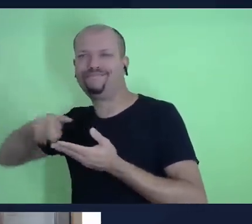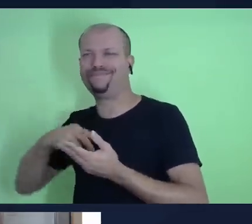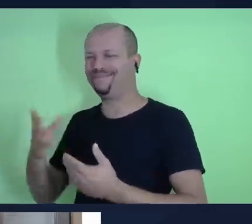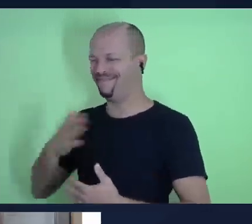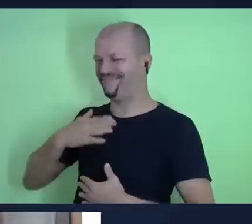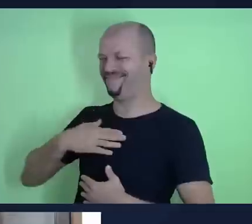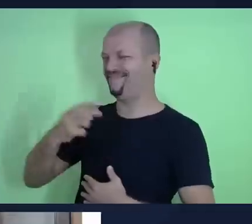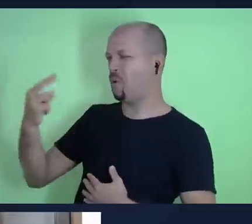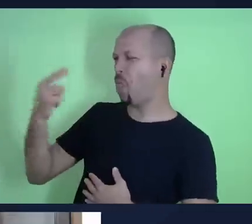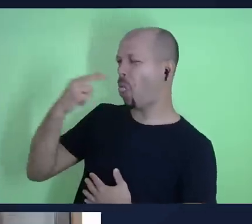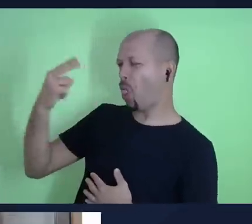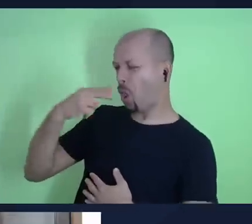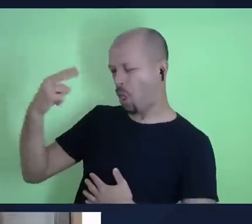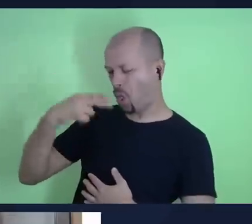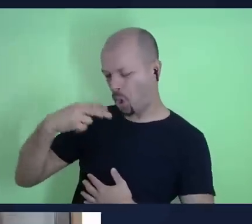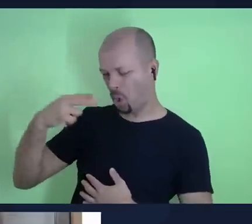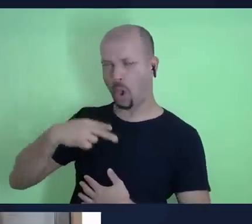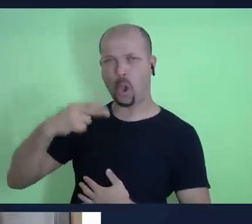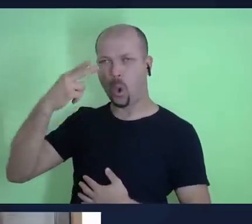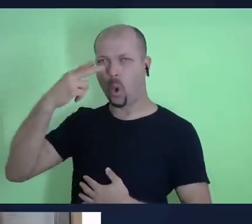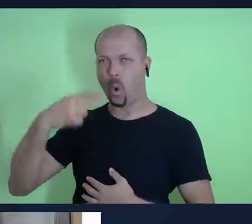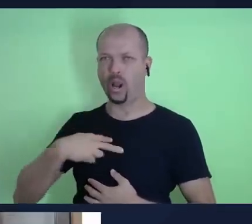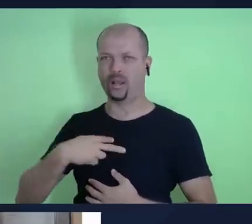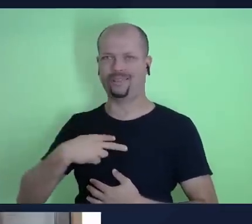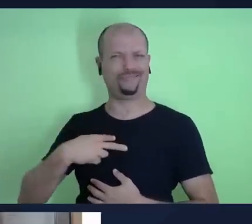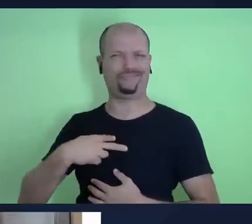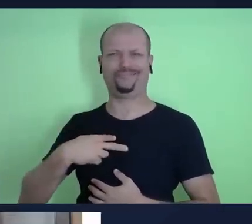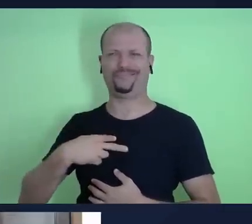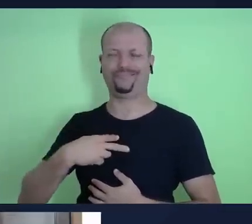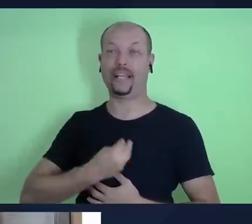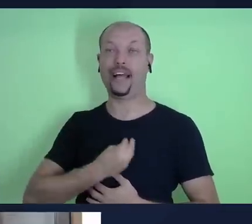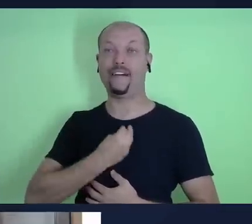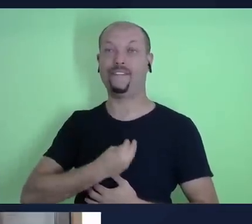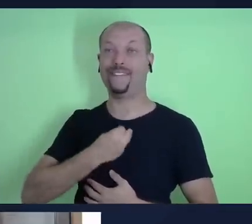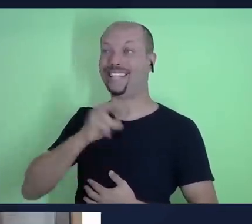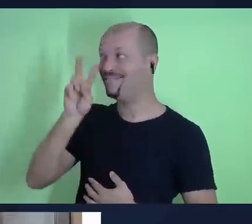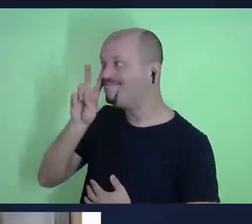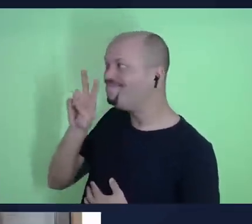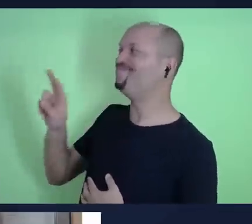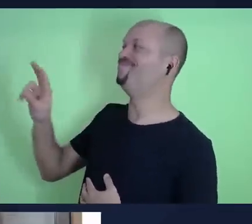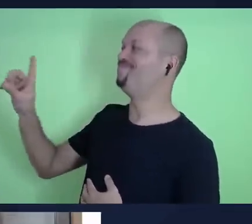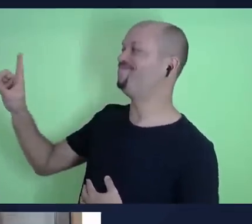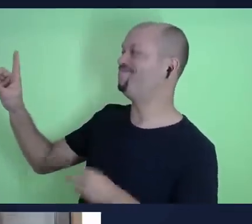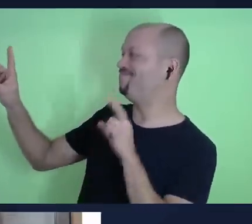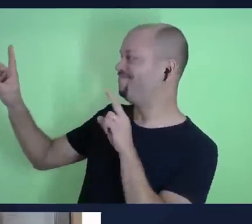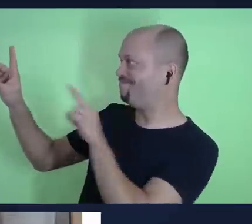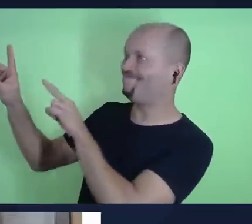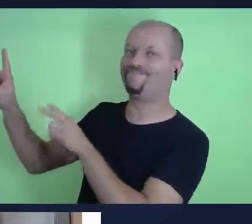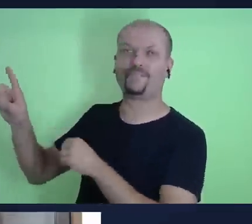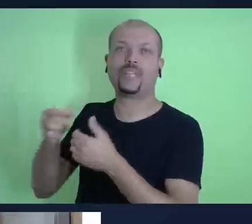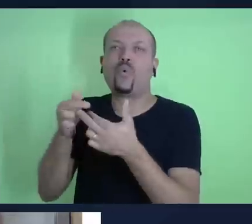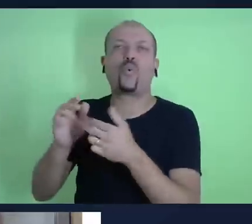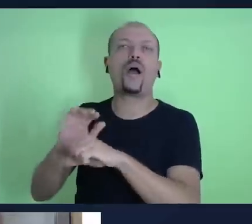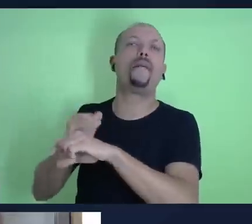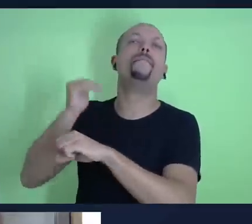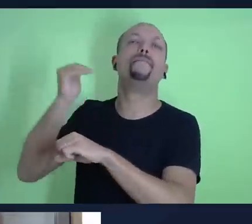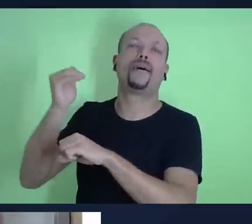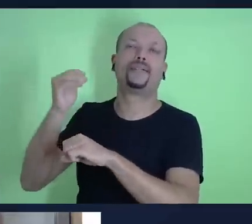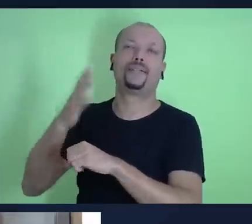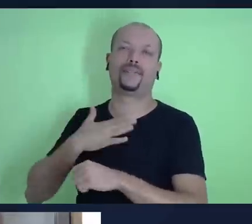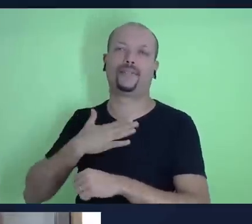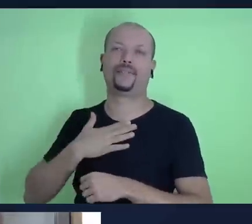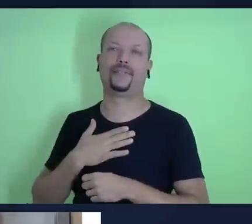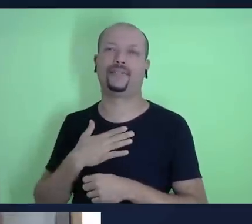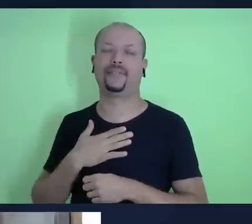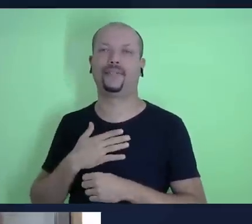mesmo, de eu conseguir levar uma vida considerando coisas maiores do que eu mesmo. Isso,